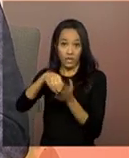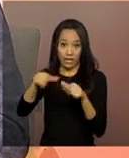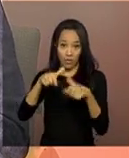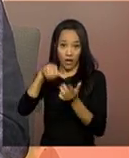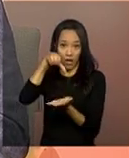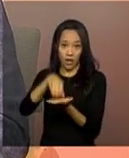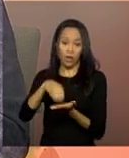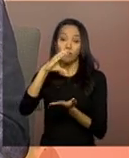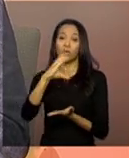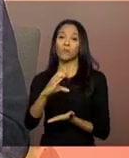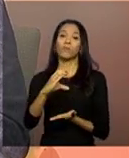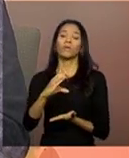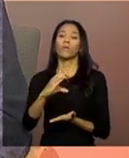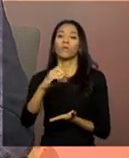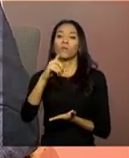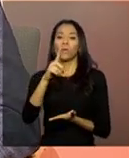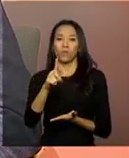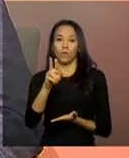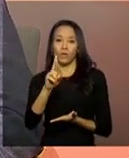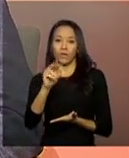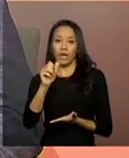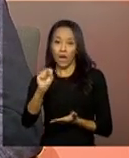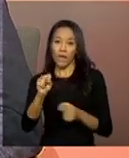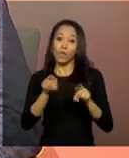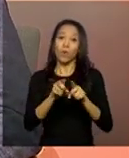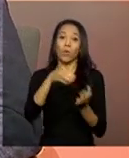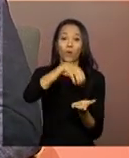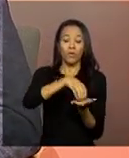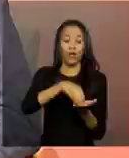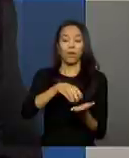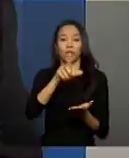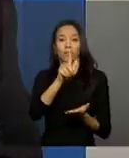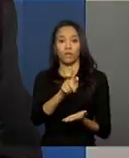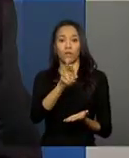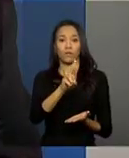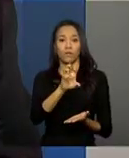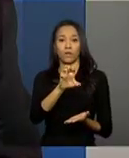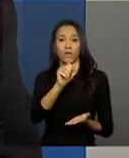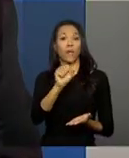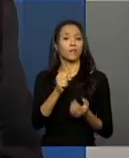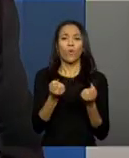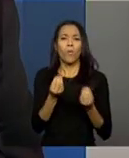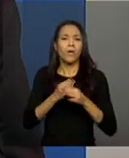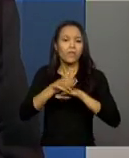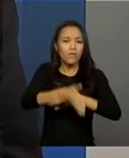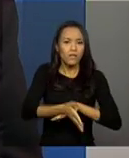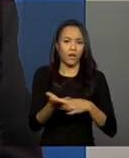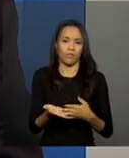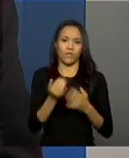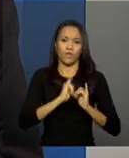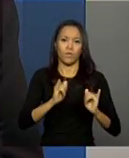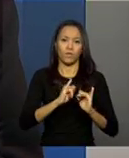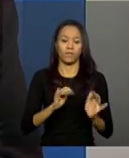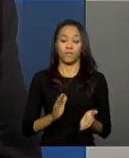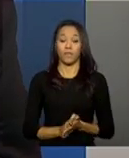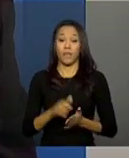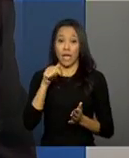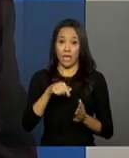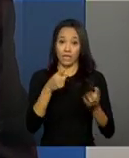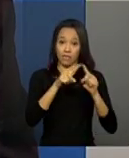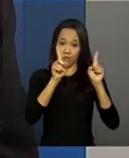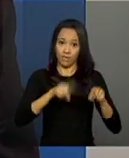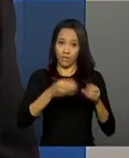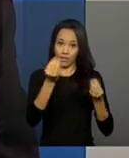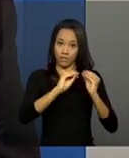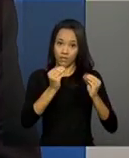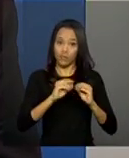poderão visualizar quando acessarem o prontuário eletrônico? Pois bem, o prontuário é um sistema integrado, nasceu como um